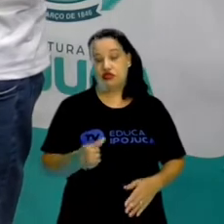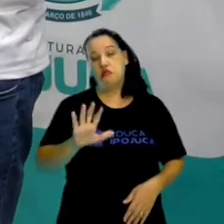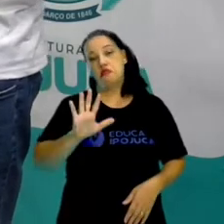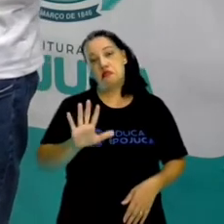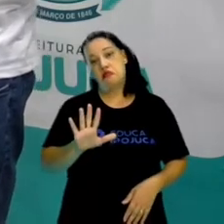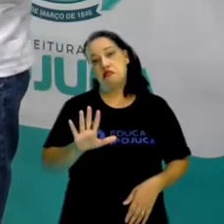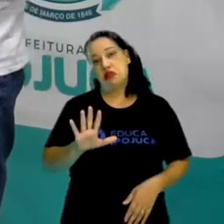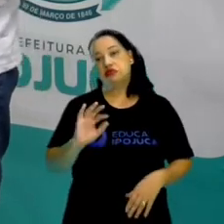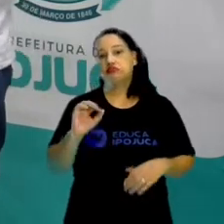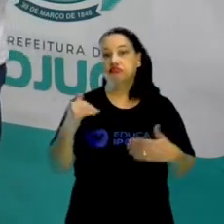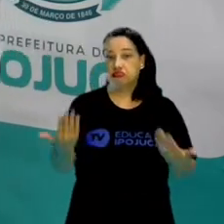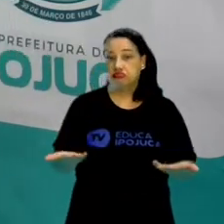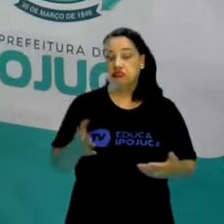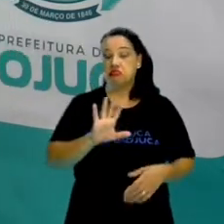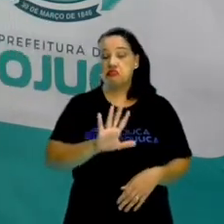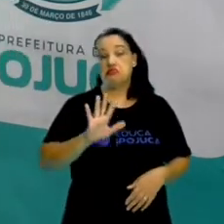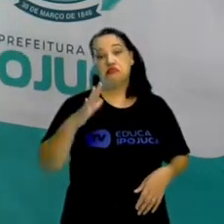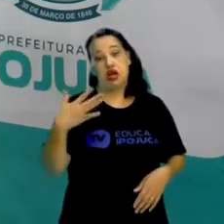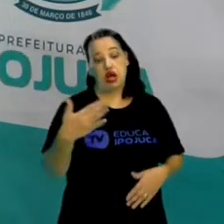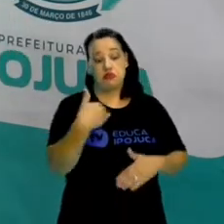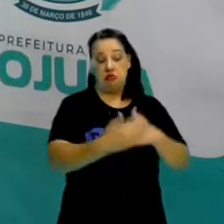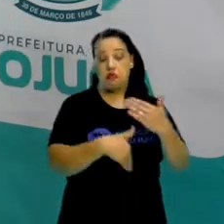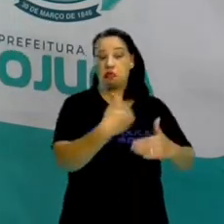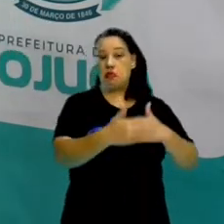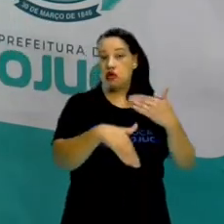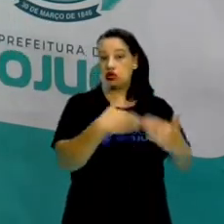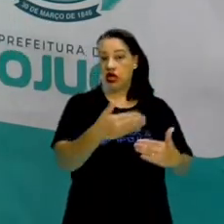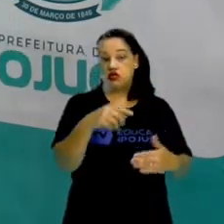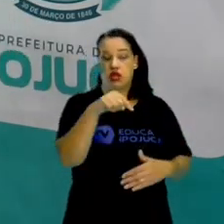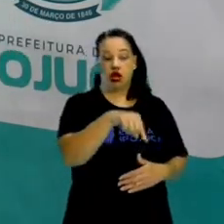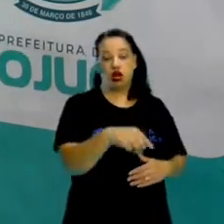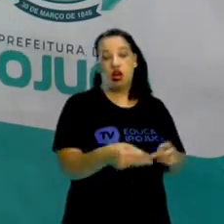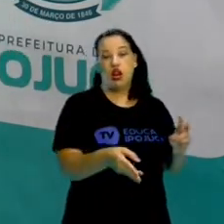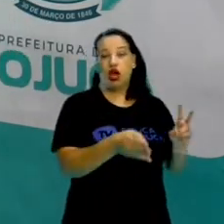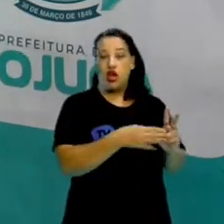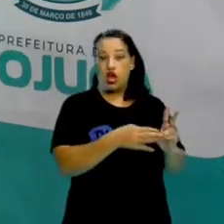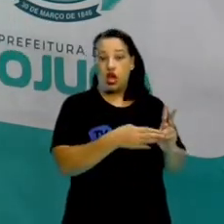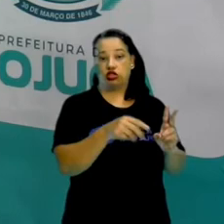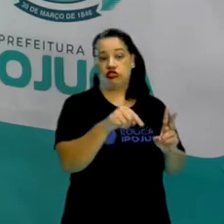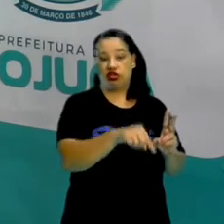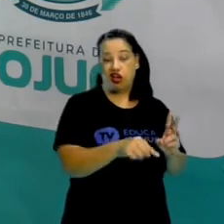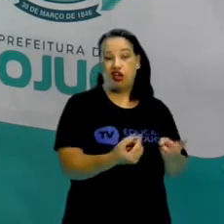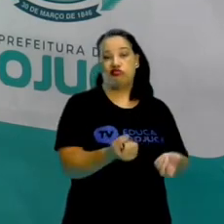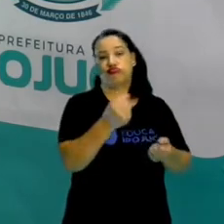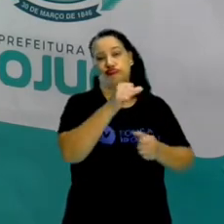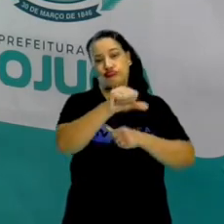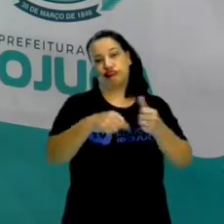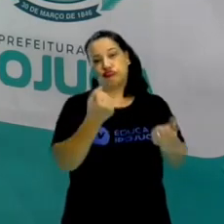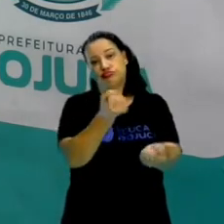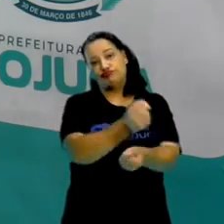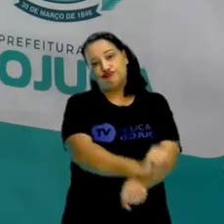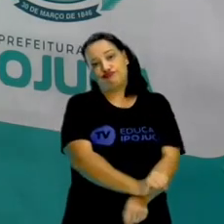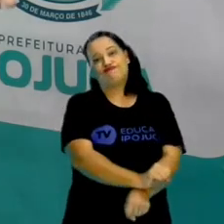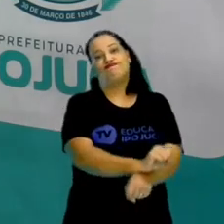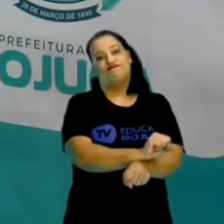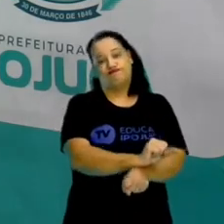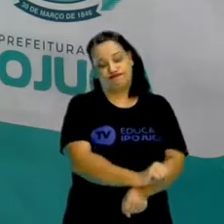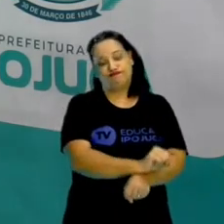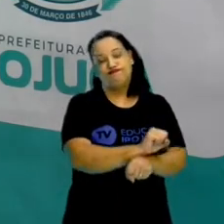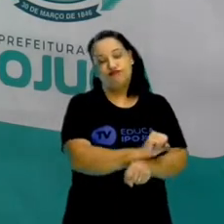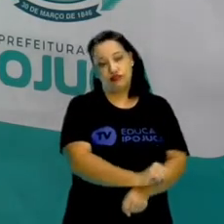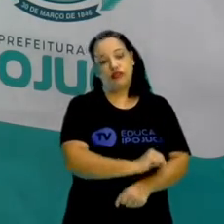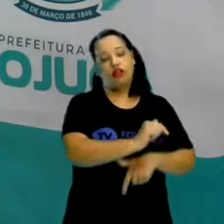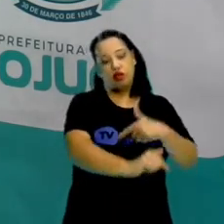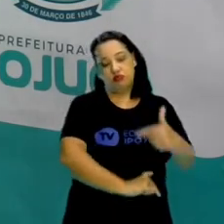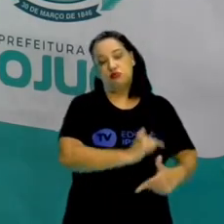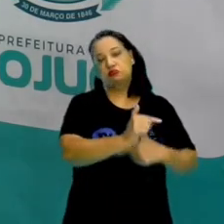Infelizmente, neste processo, os índios caetés vão ser escravizados, eles vão ser escravizados e colocados